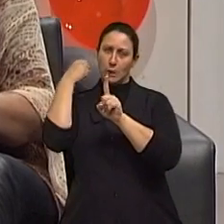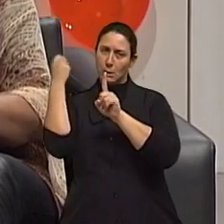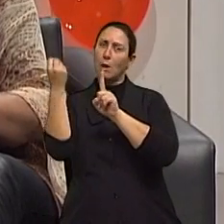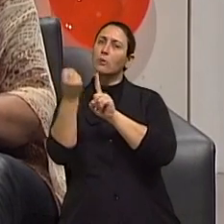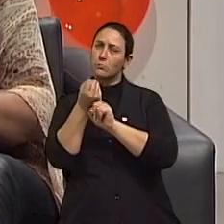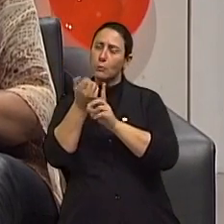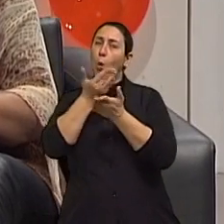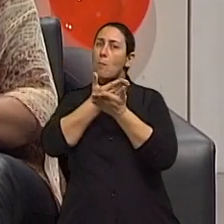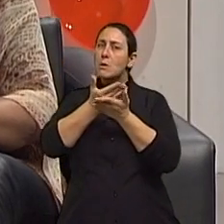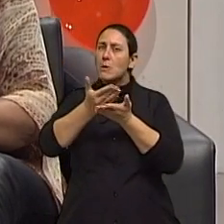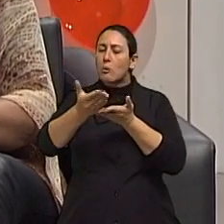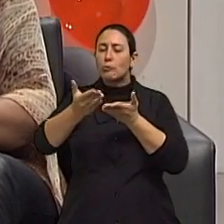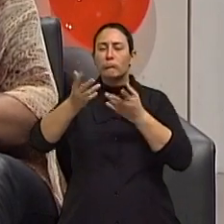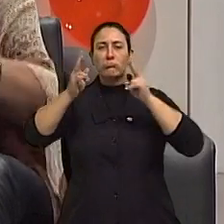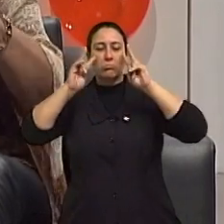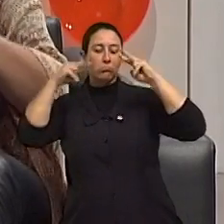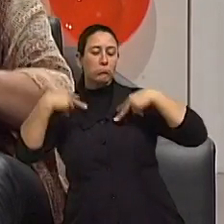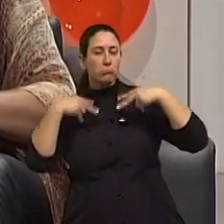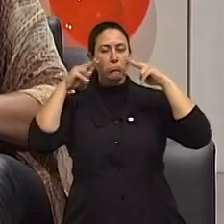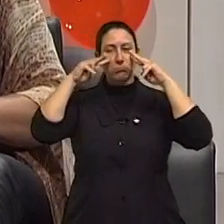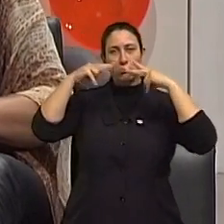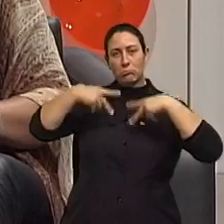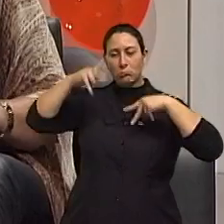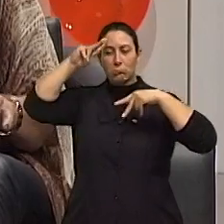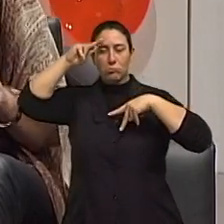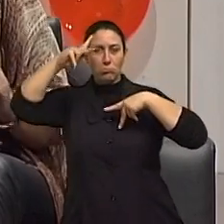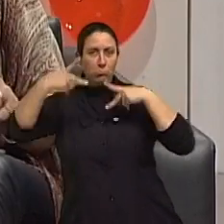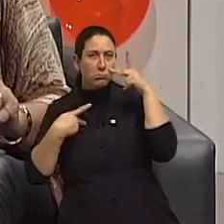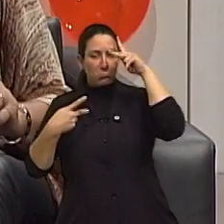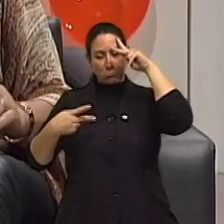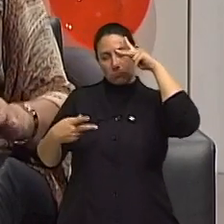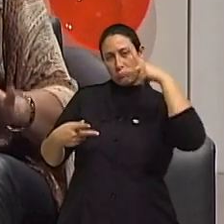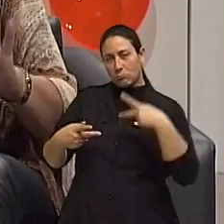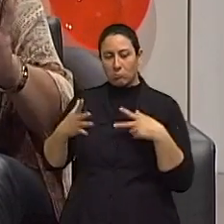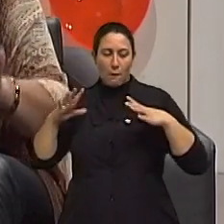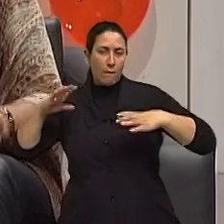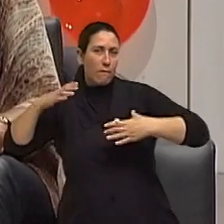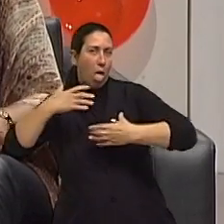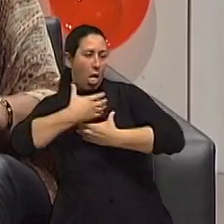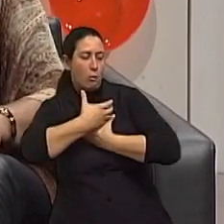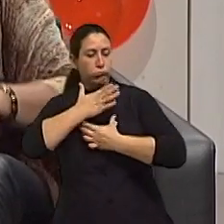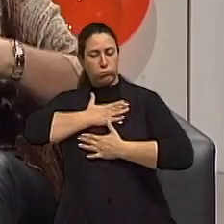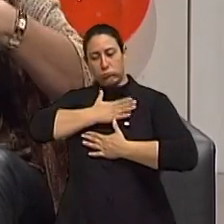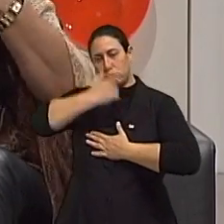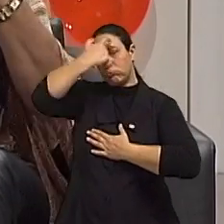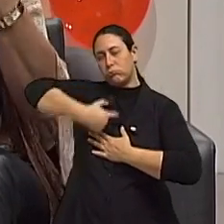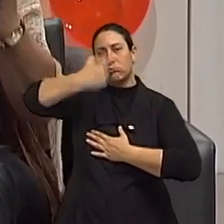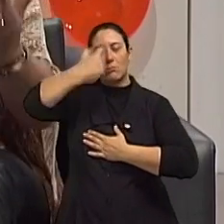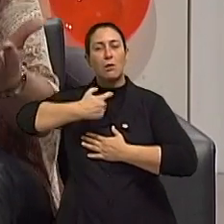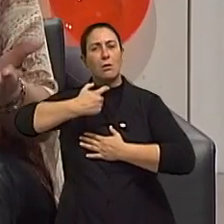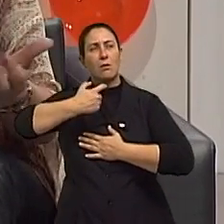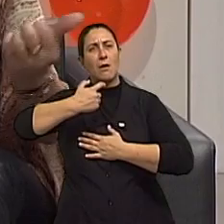individualizando, infelizmente. Ou se fechando, né? As pessoas estão se fechando. Amar quer dizer estar